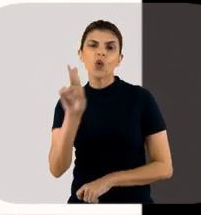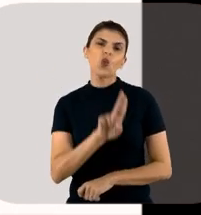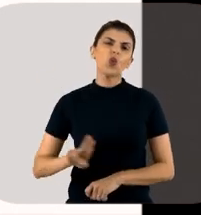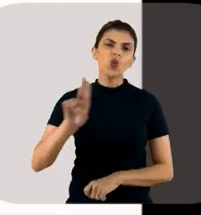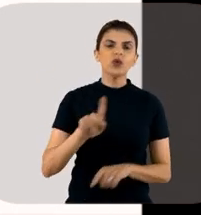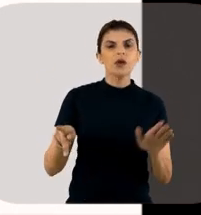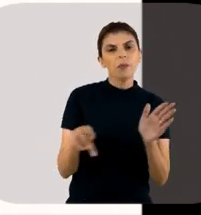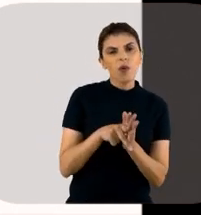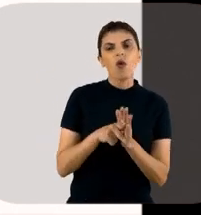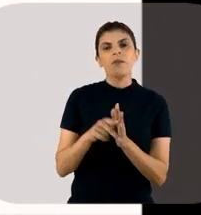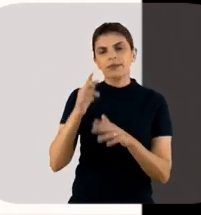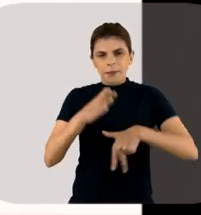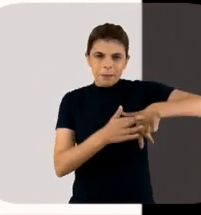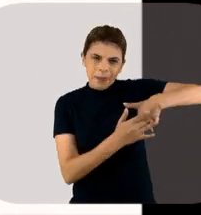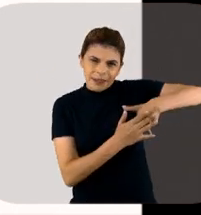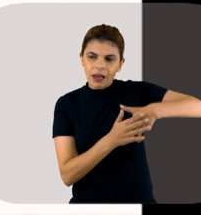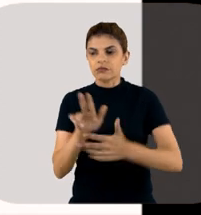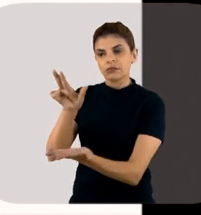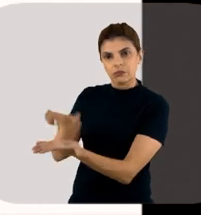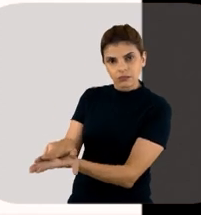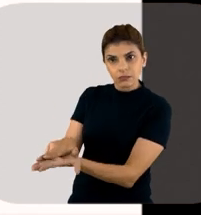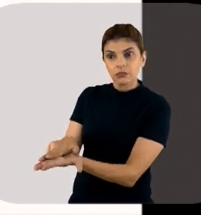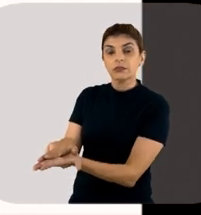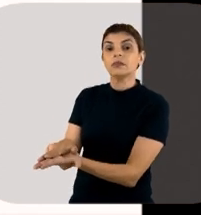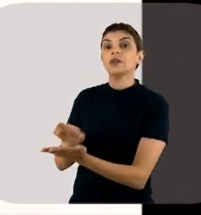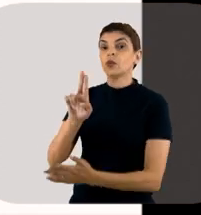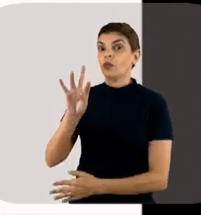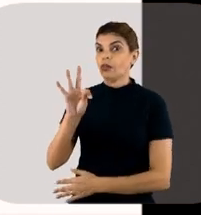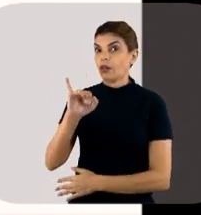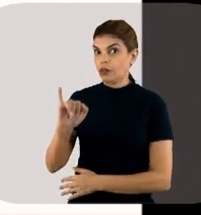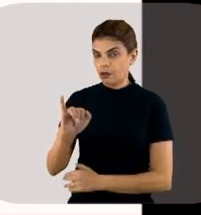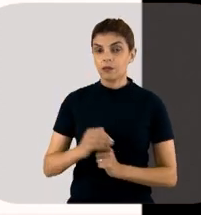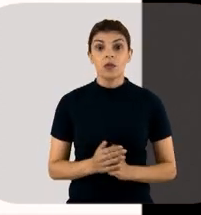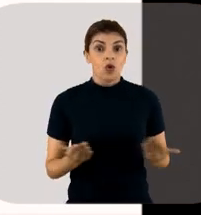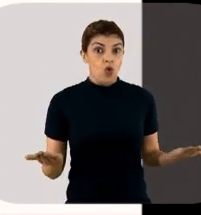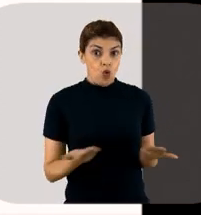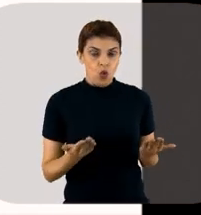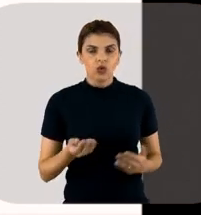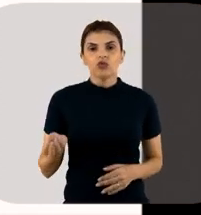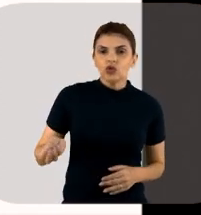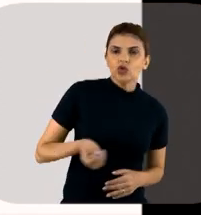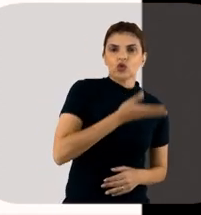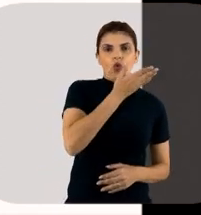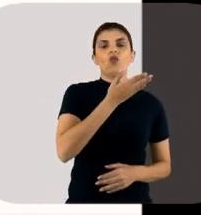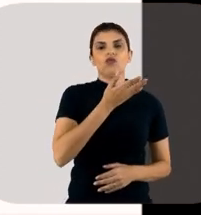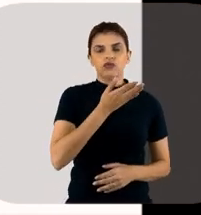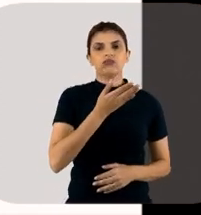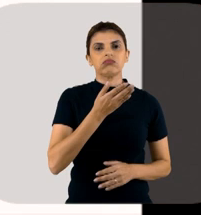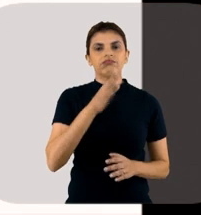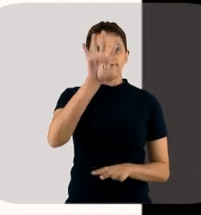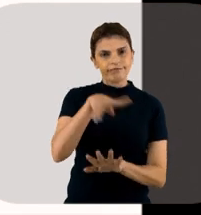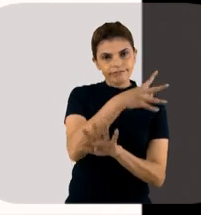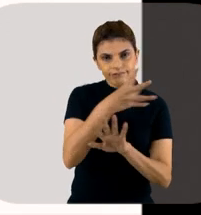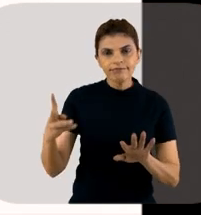utilizado nas terapias intensivas. Porém, hoje, no critério novo, ele foi